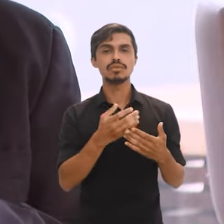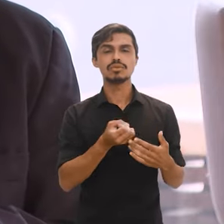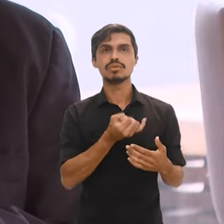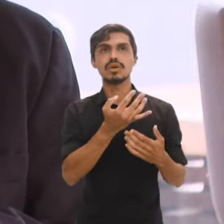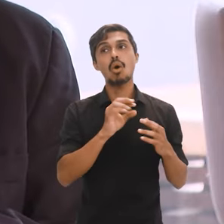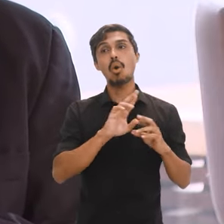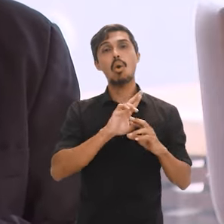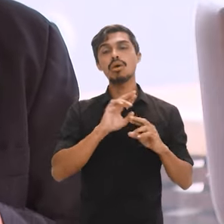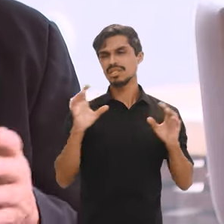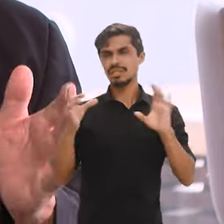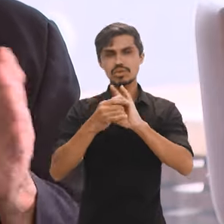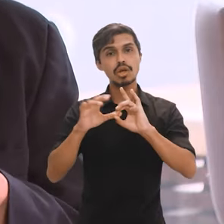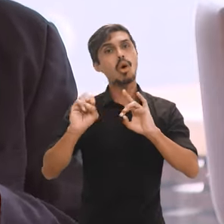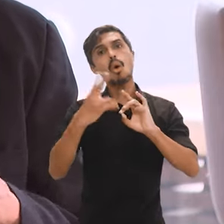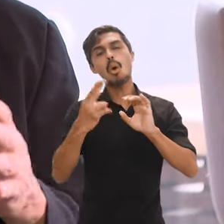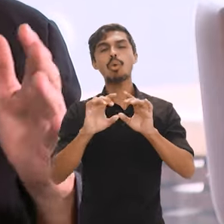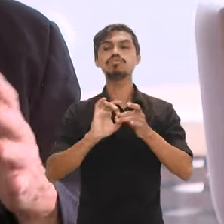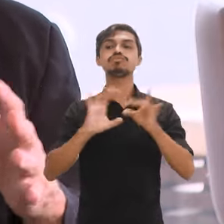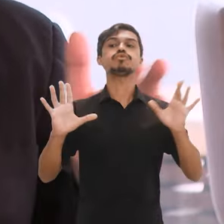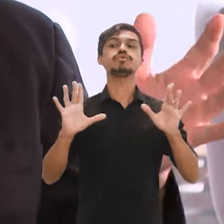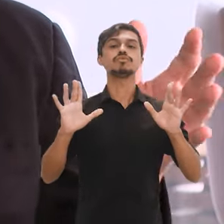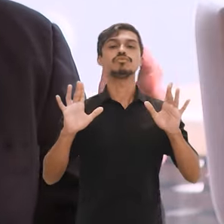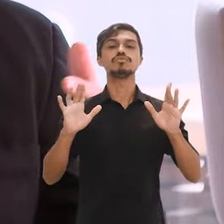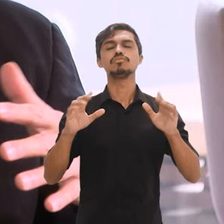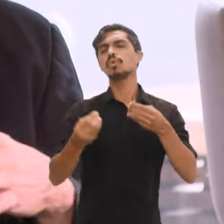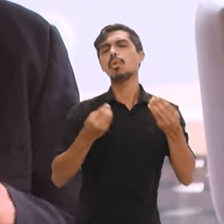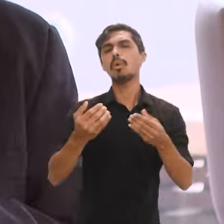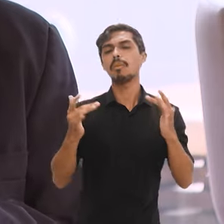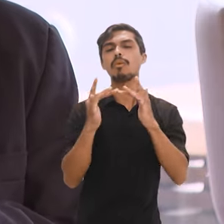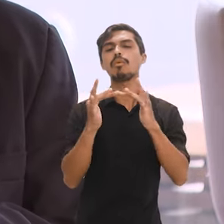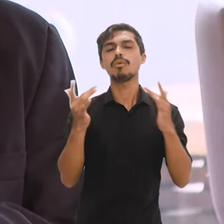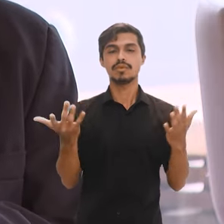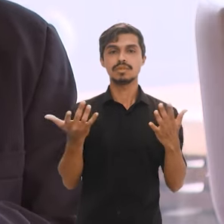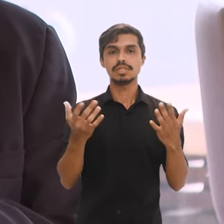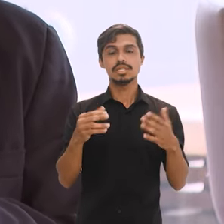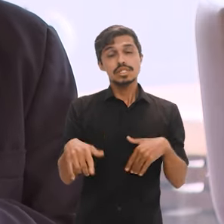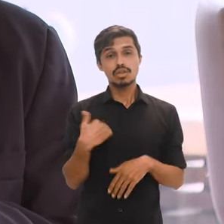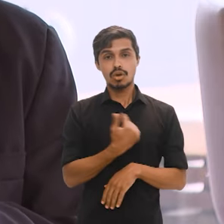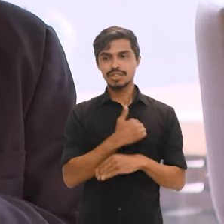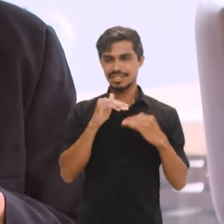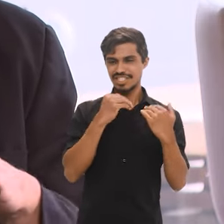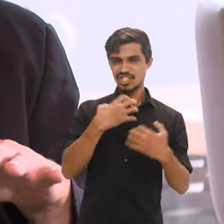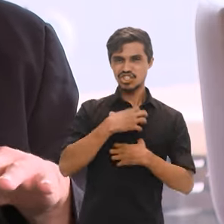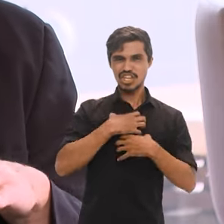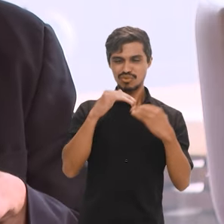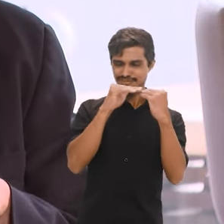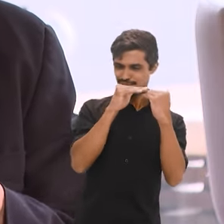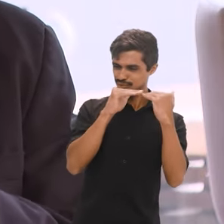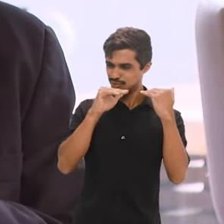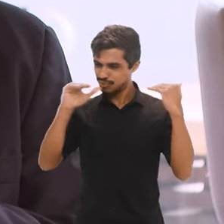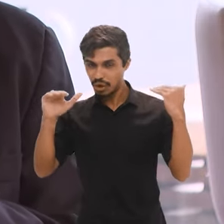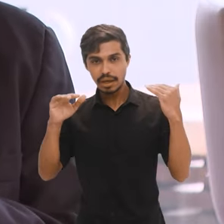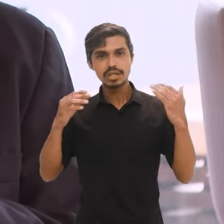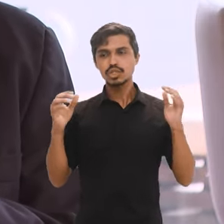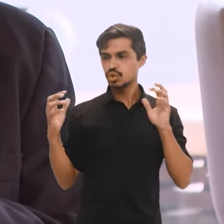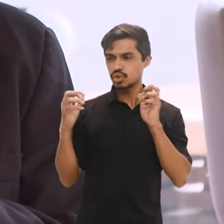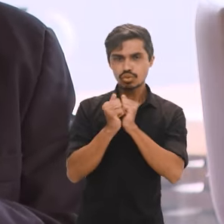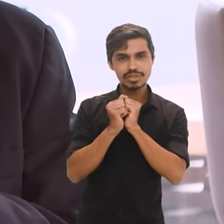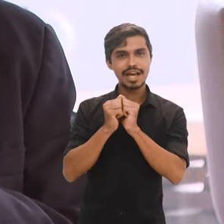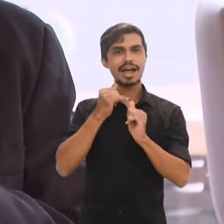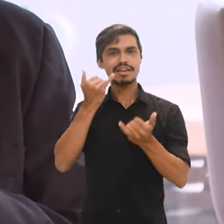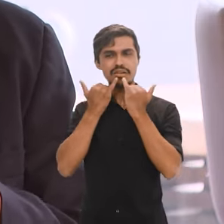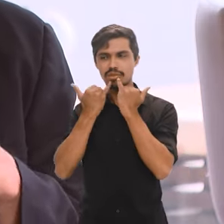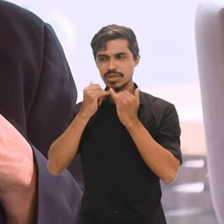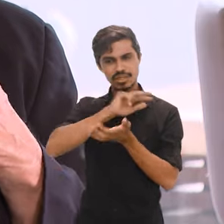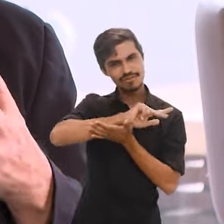dispares. E outros dados. Então, a ideia da transversibilidade é você juntar as diferentes informações